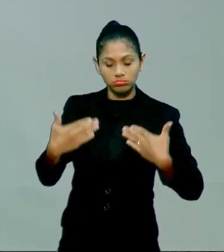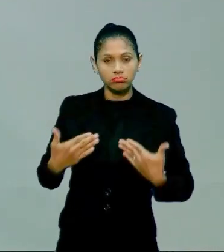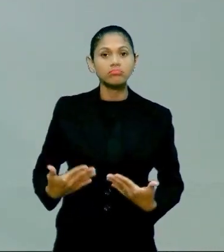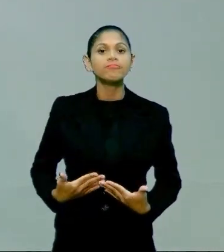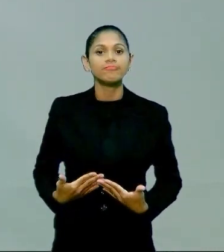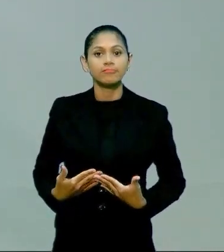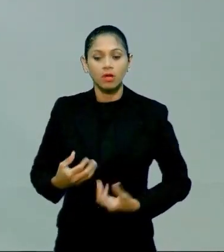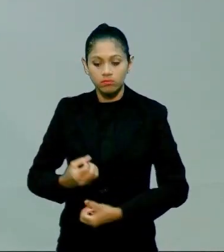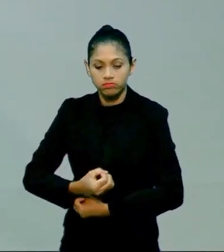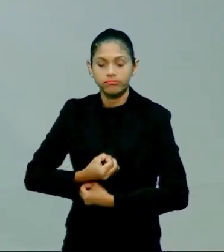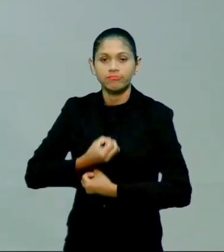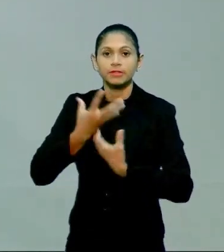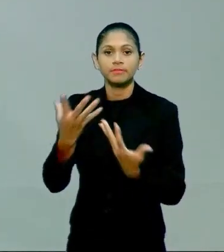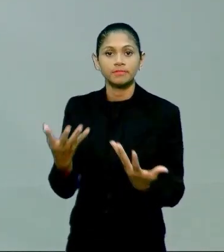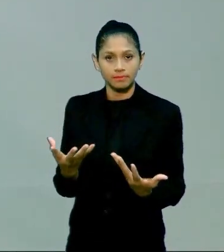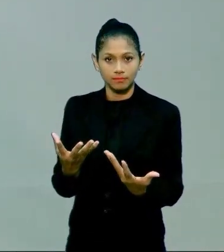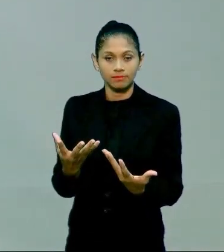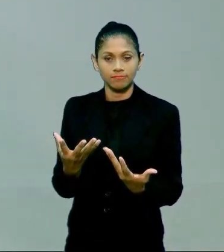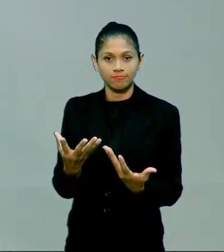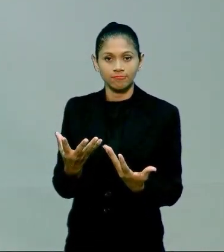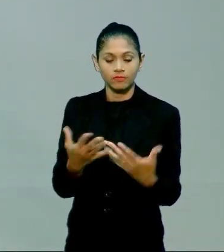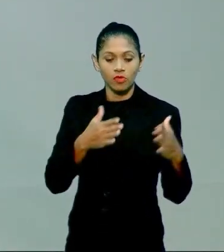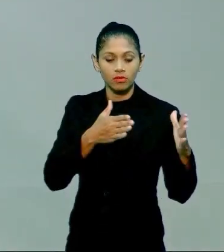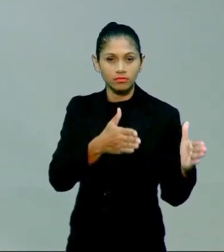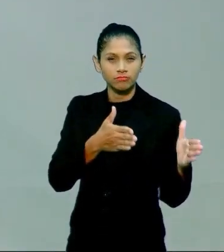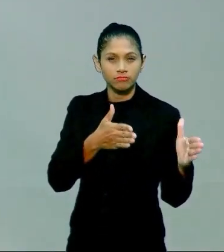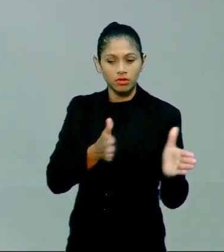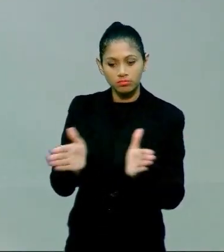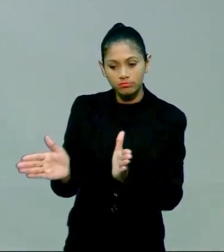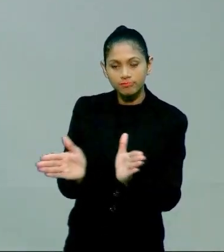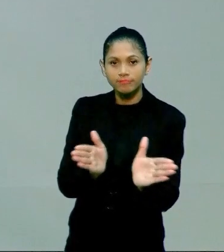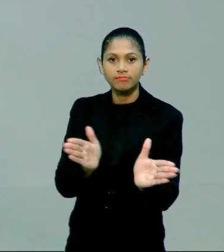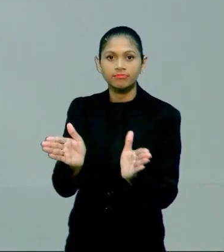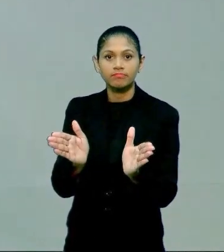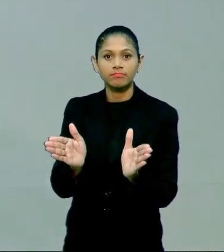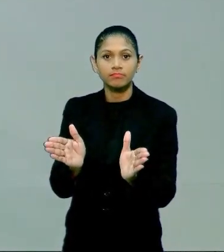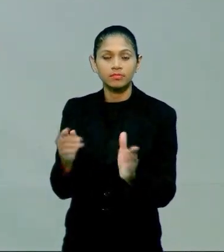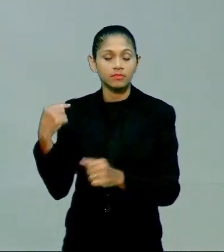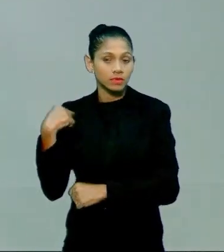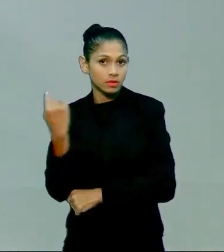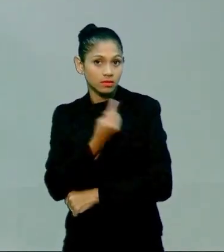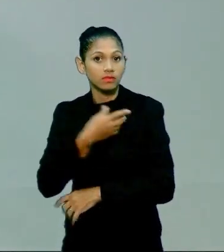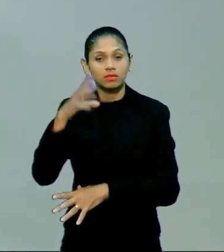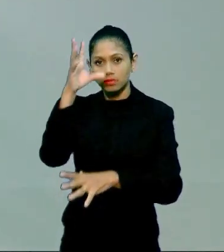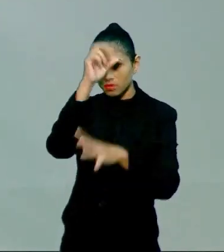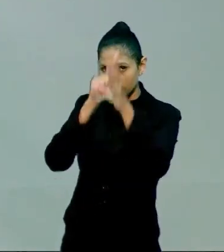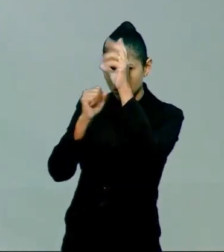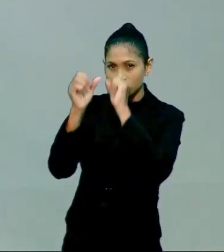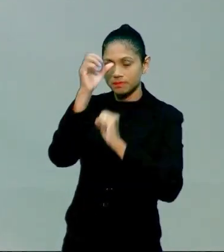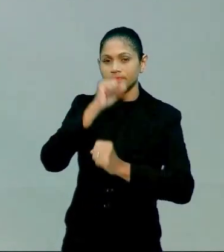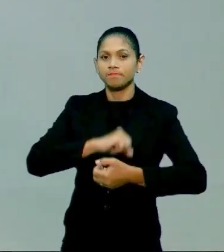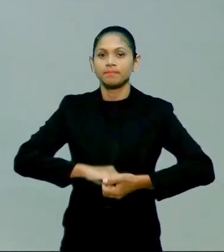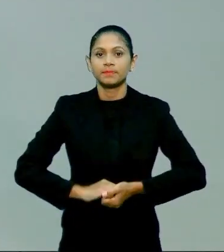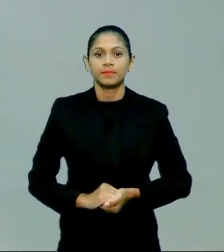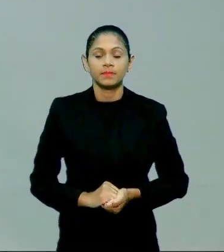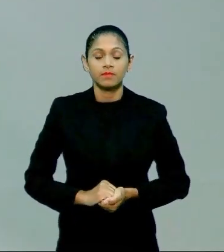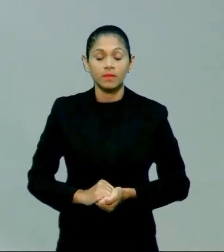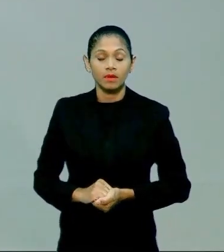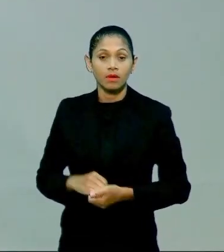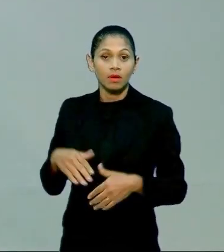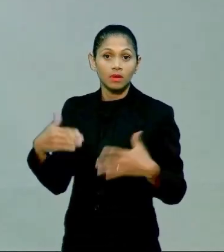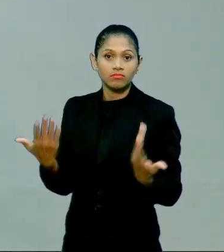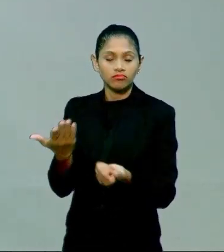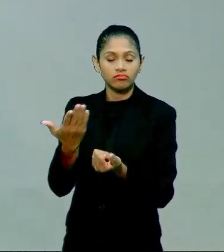manifestada em diversas vertentes do nosso aprendizado. Quando a gente tem a prática